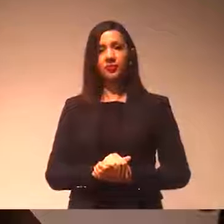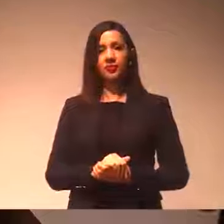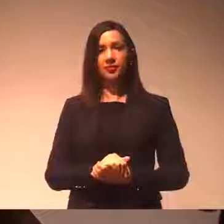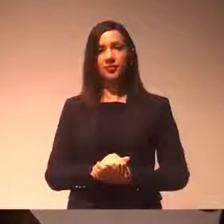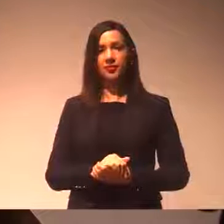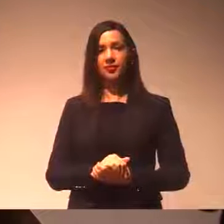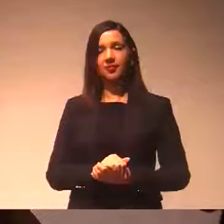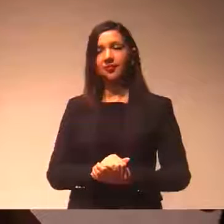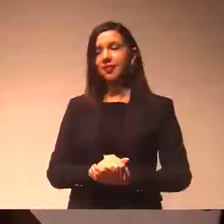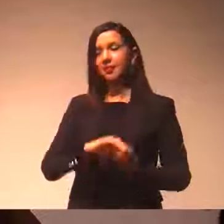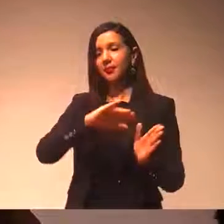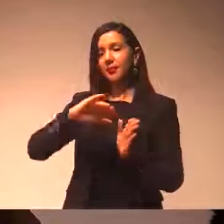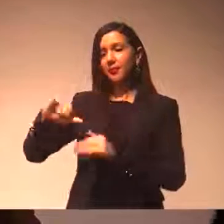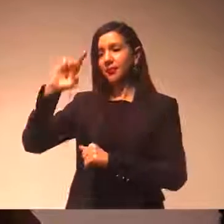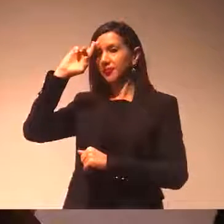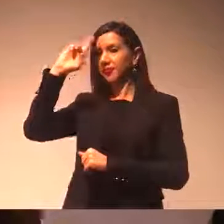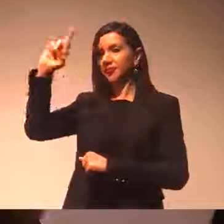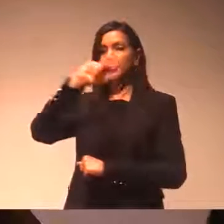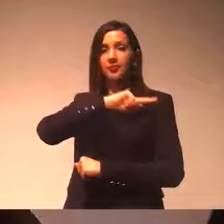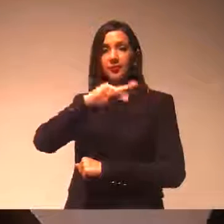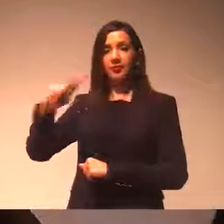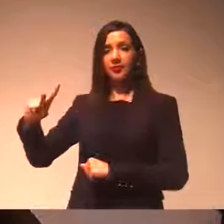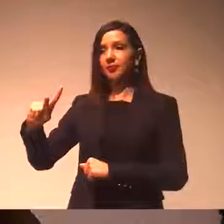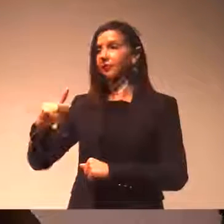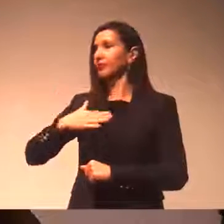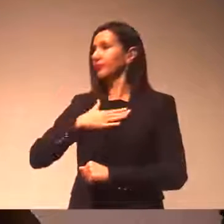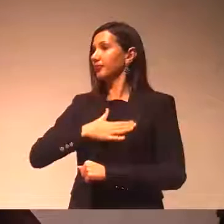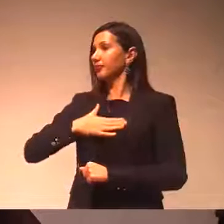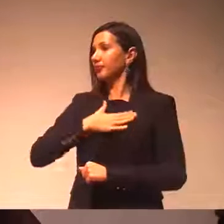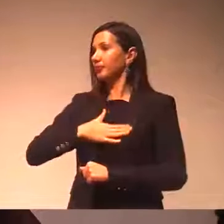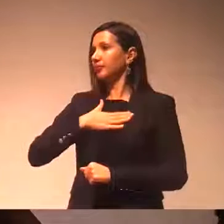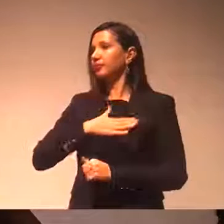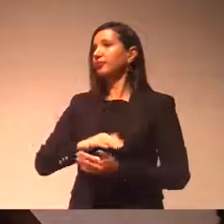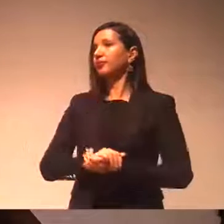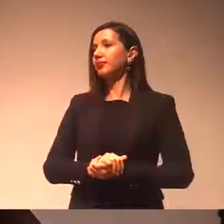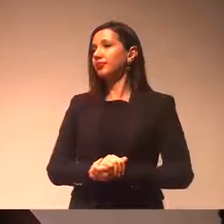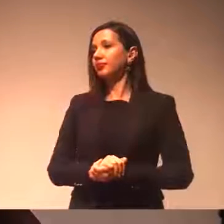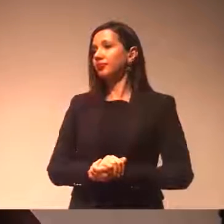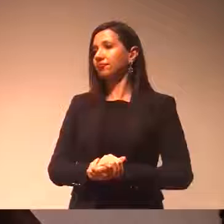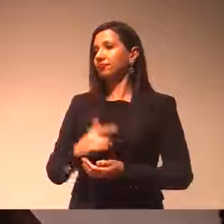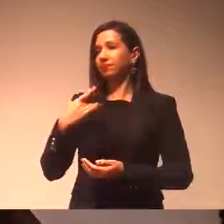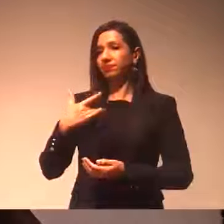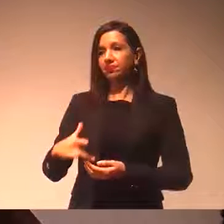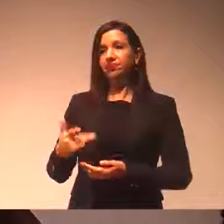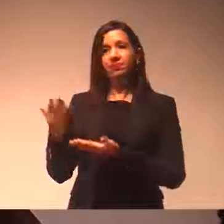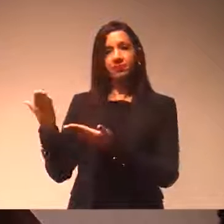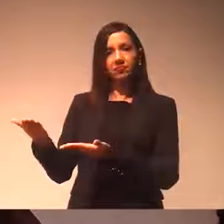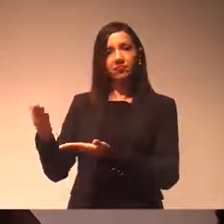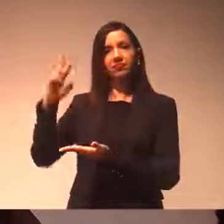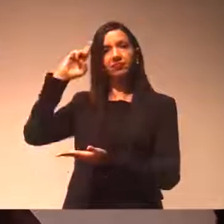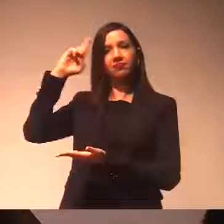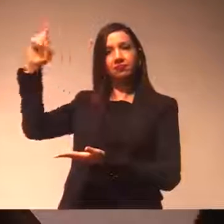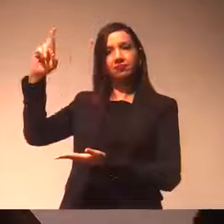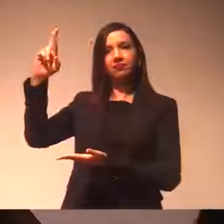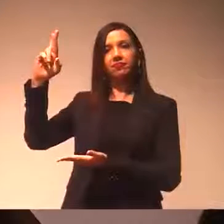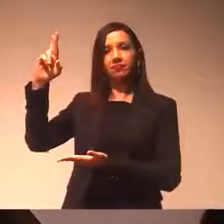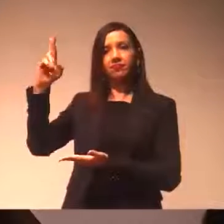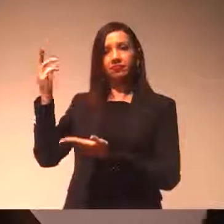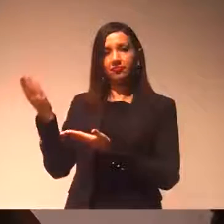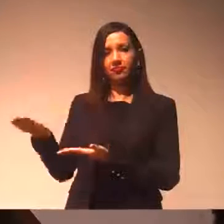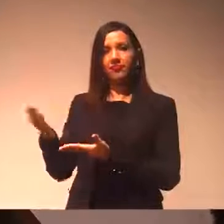Sr. Presidente, eu gostaria de me solidarizar com Vossa Excelência em relação